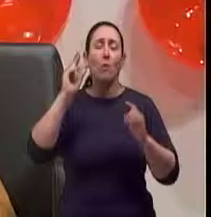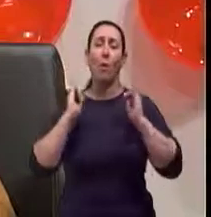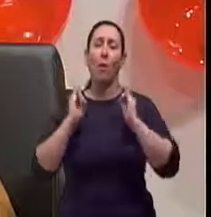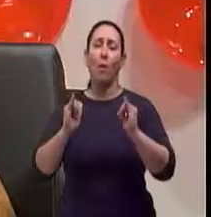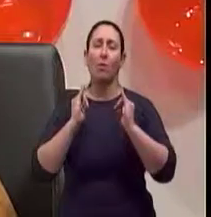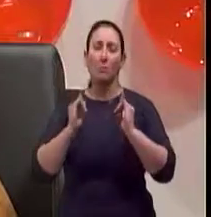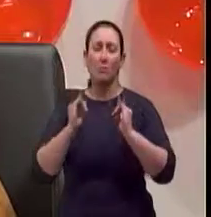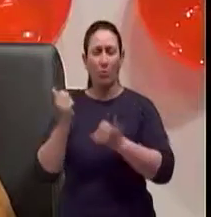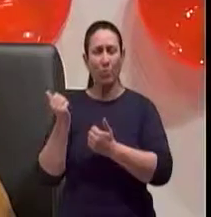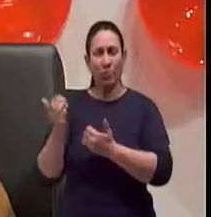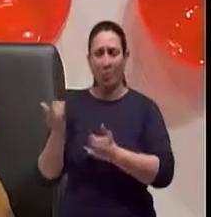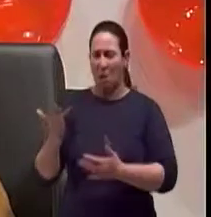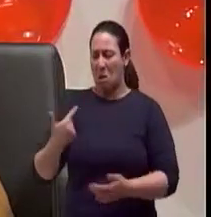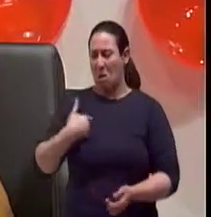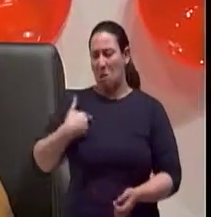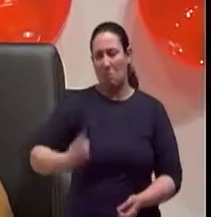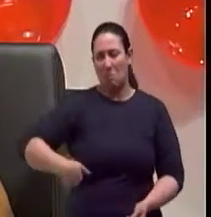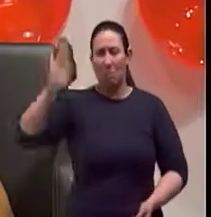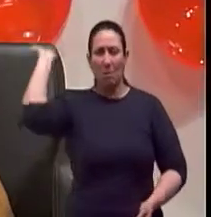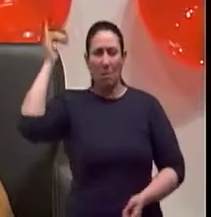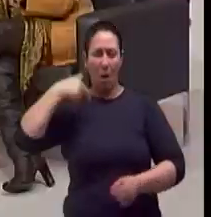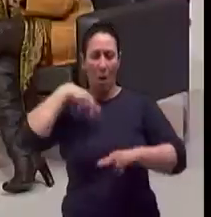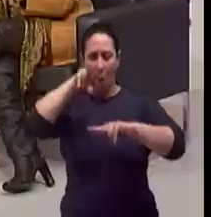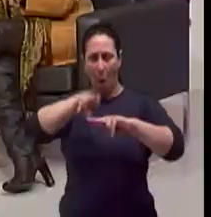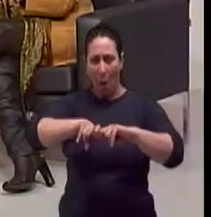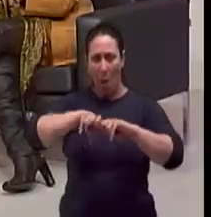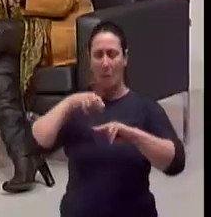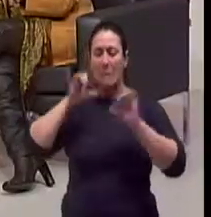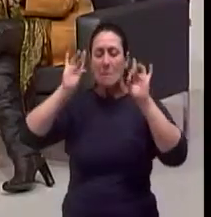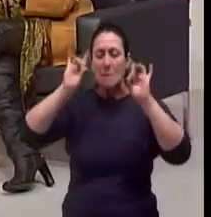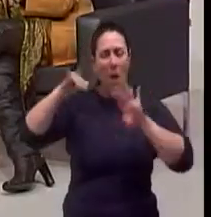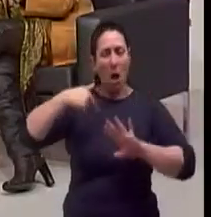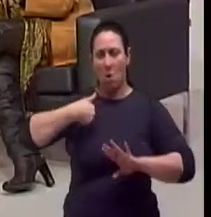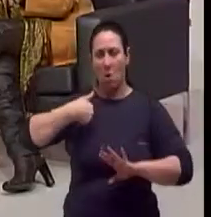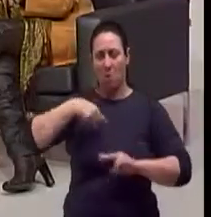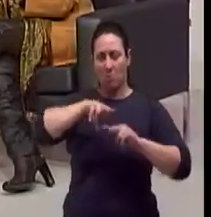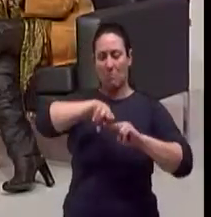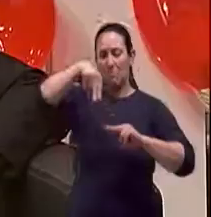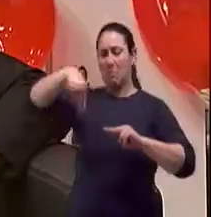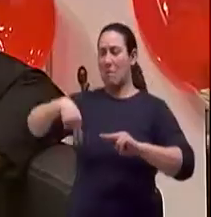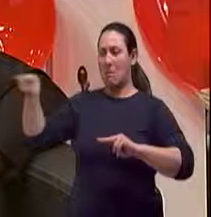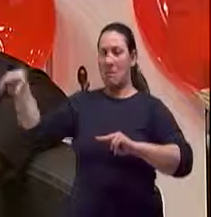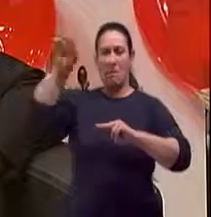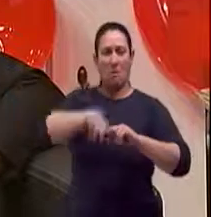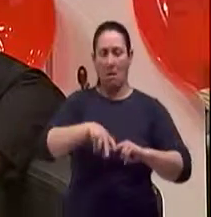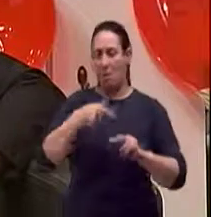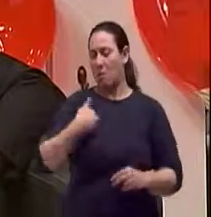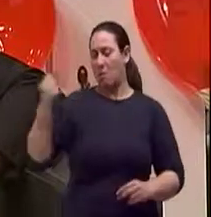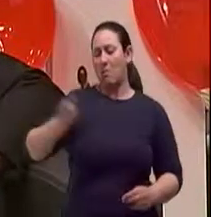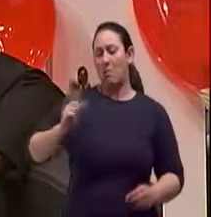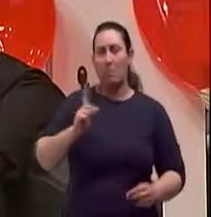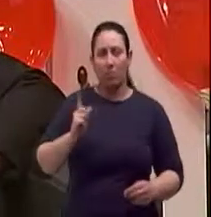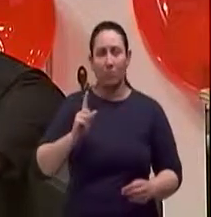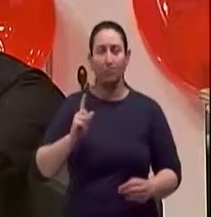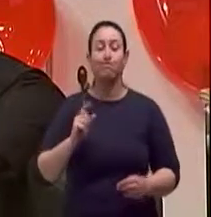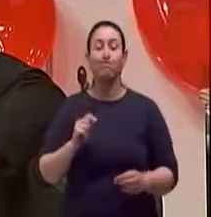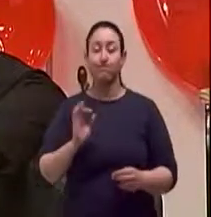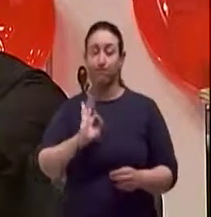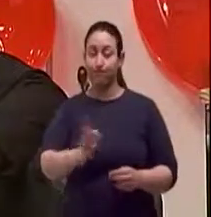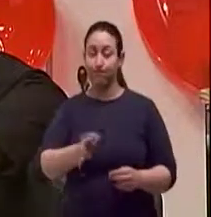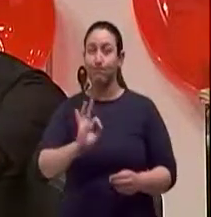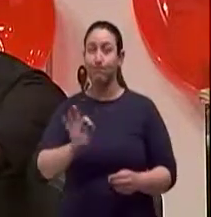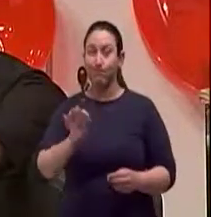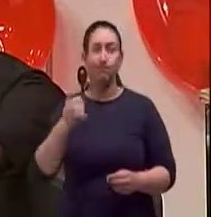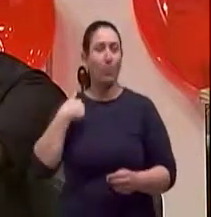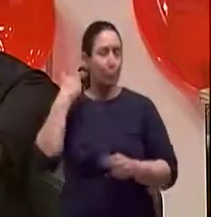jovem dizer assim, eu não dou o lugar do idoso no ônibus. É, isso é uma das coisas que me choca ao ouvir em